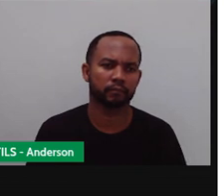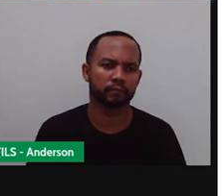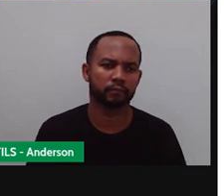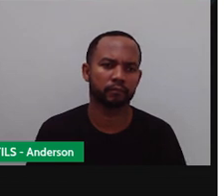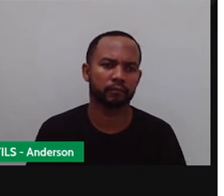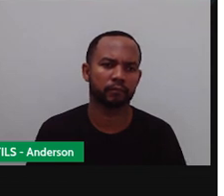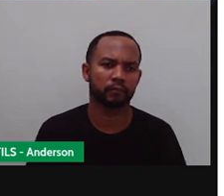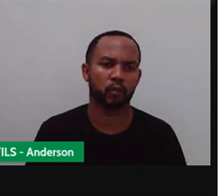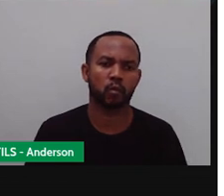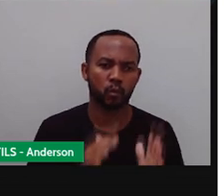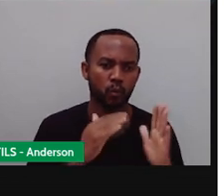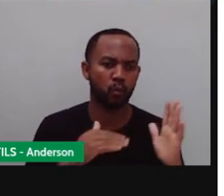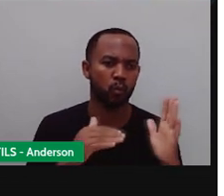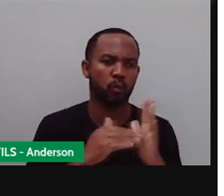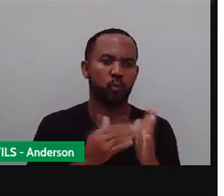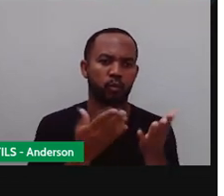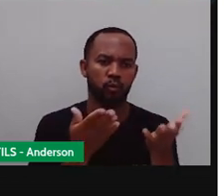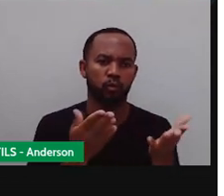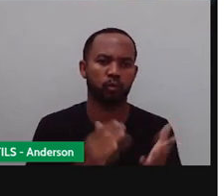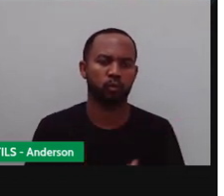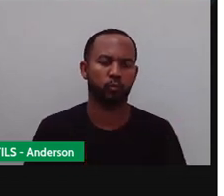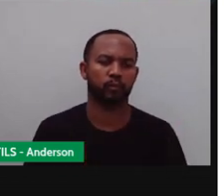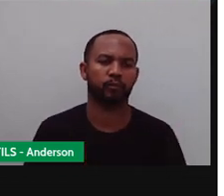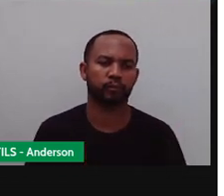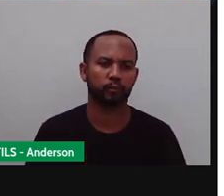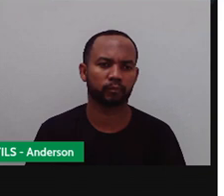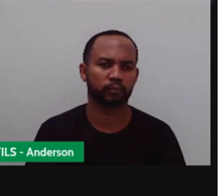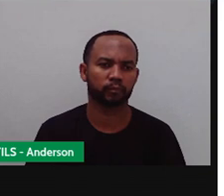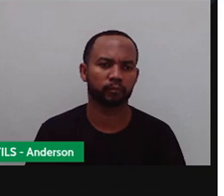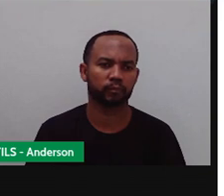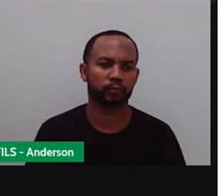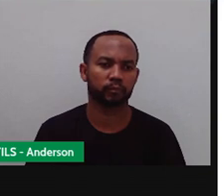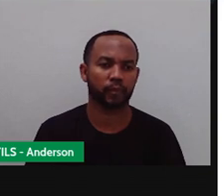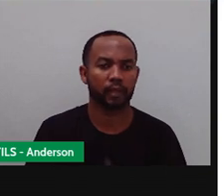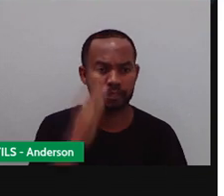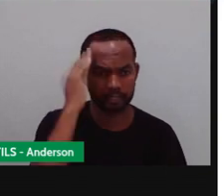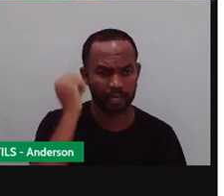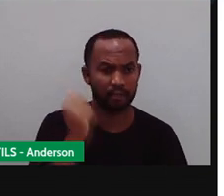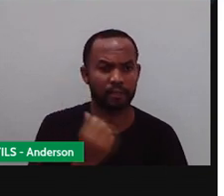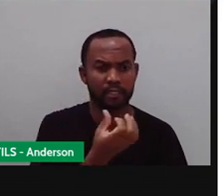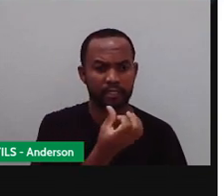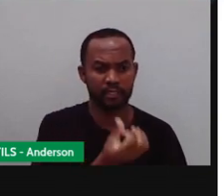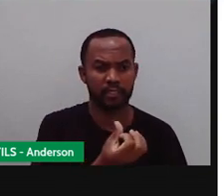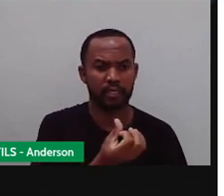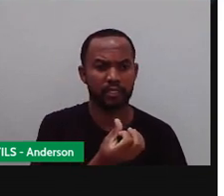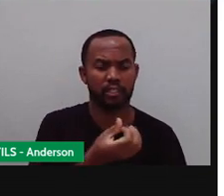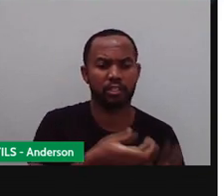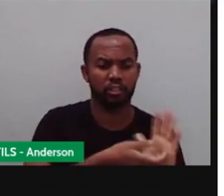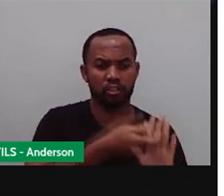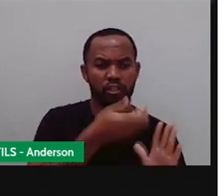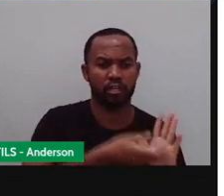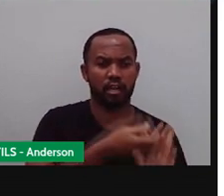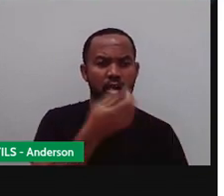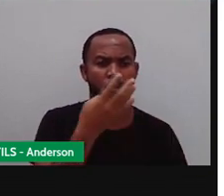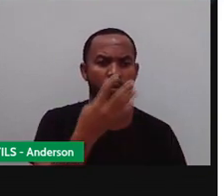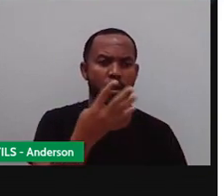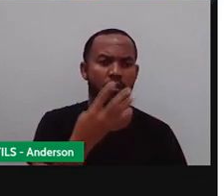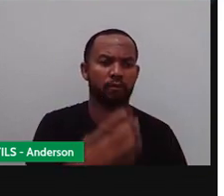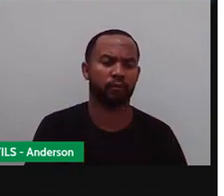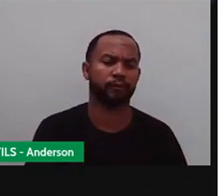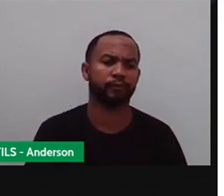Pronto. Estão todos aqui, ó. Aí a gente já sabe que são seis joaninhas e que eu vou tirar quantas? Quatro. Uma,